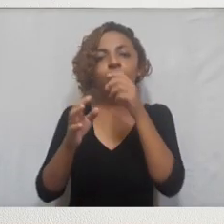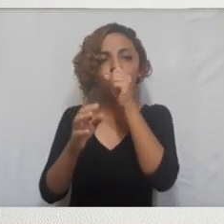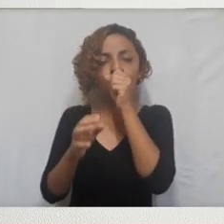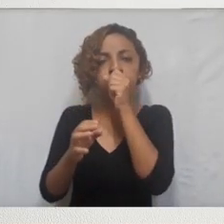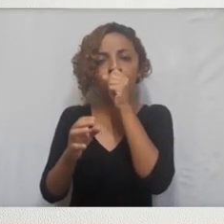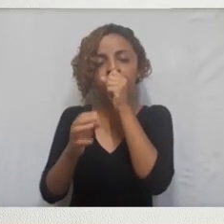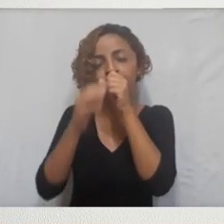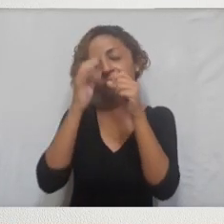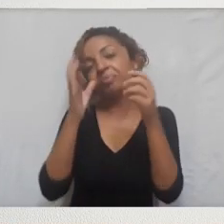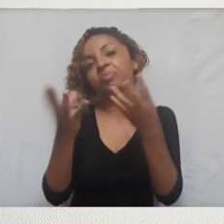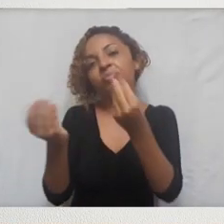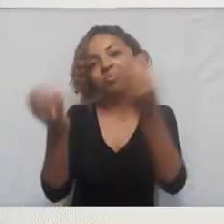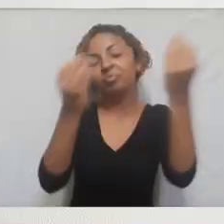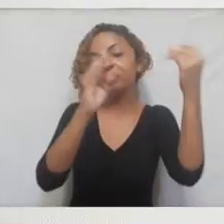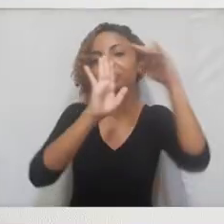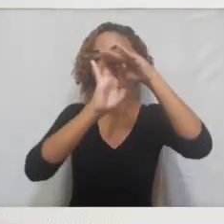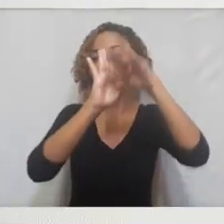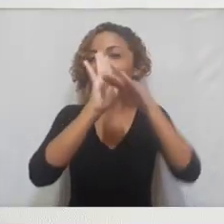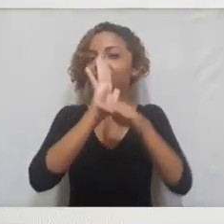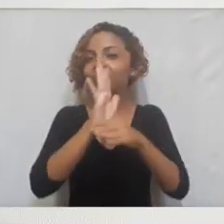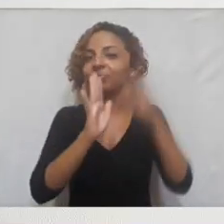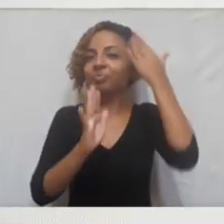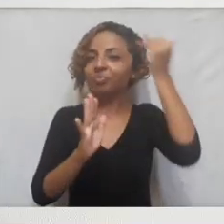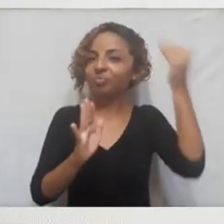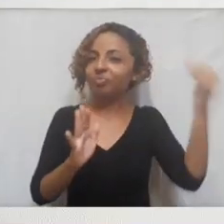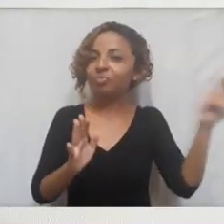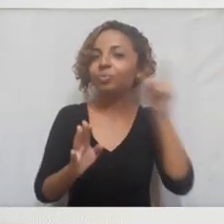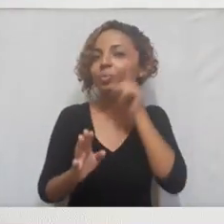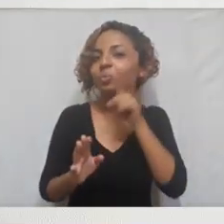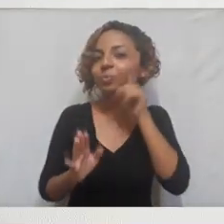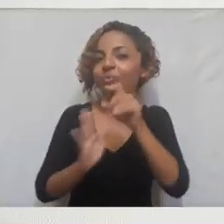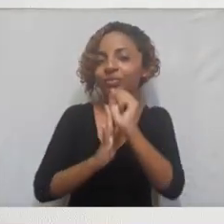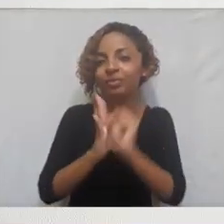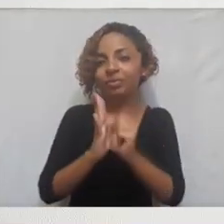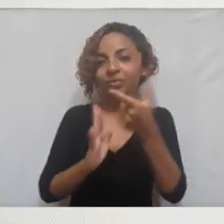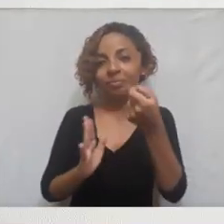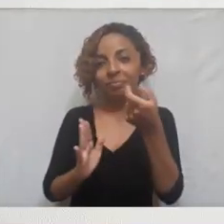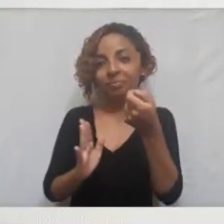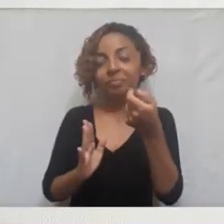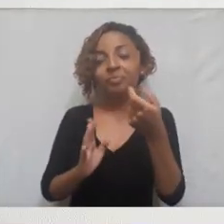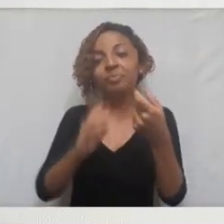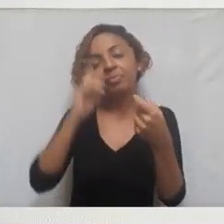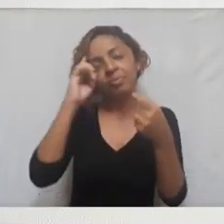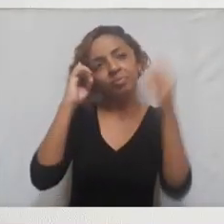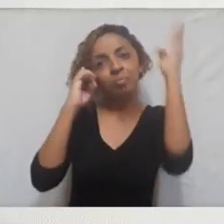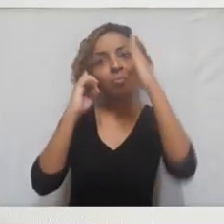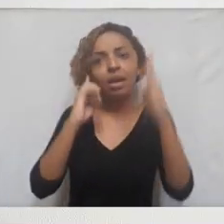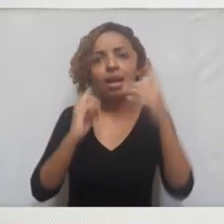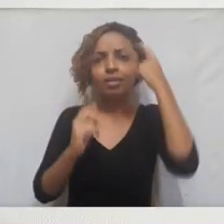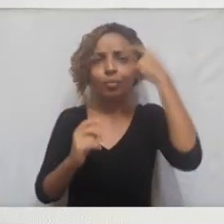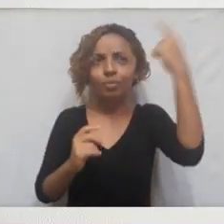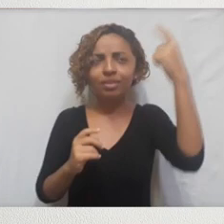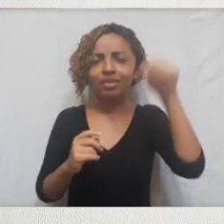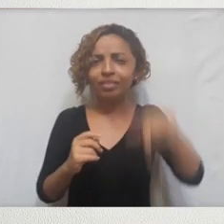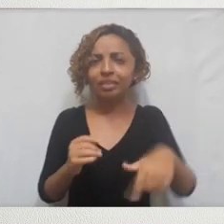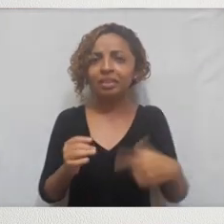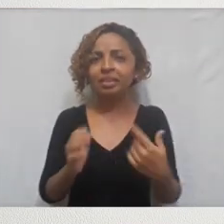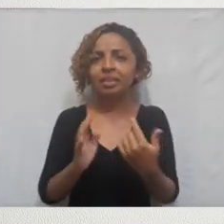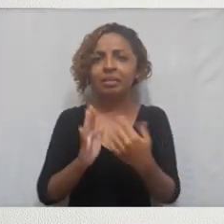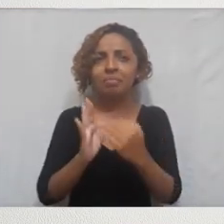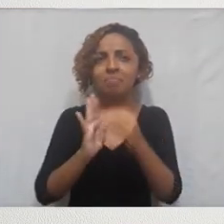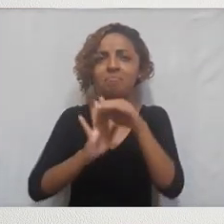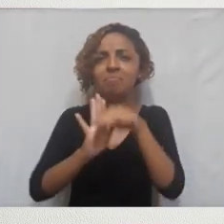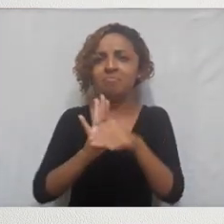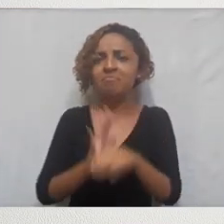Philip Roth, John Updike, eles estão sempre ali muito citados, mas aqui no Brasil eu achava que era até mais, até mais